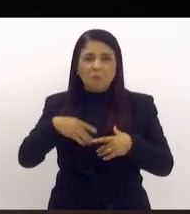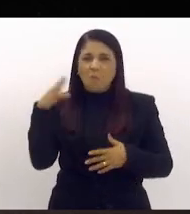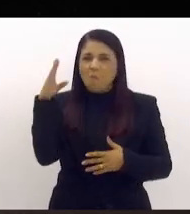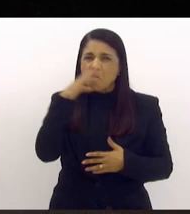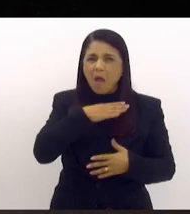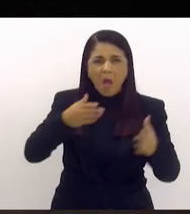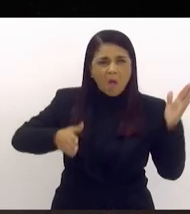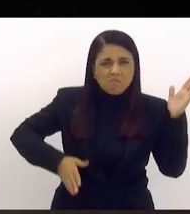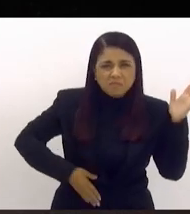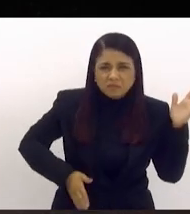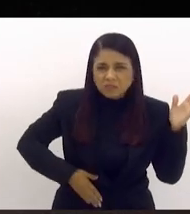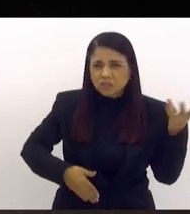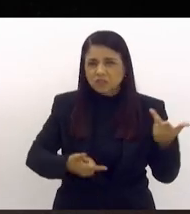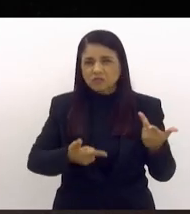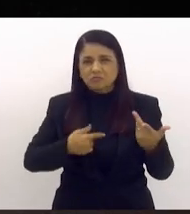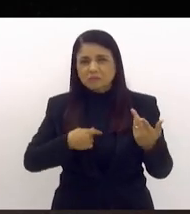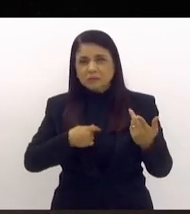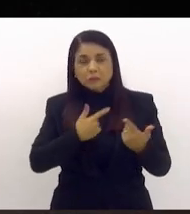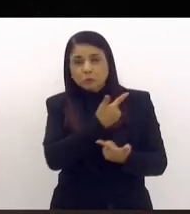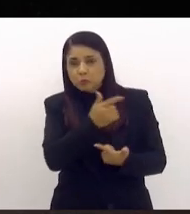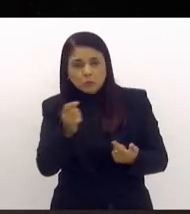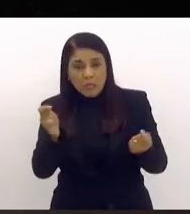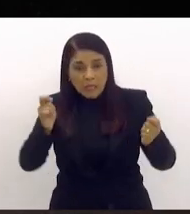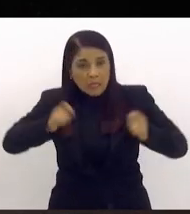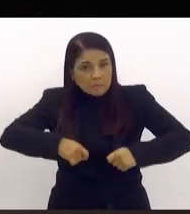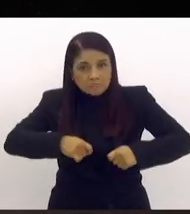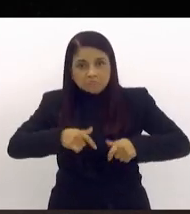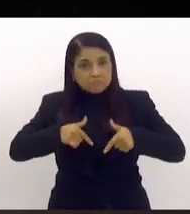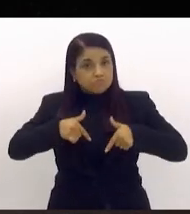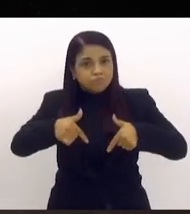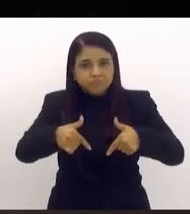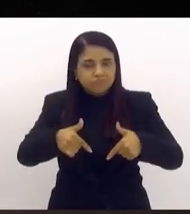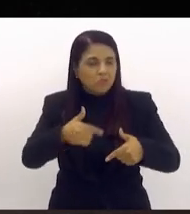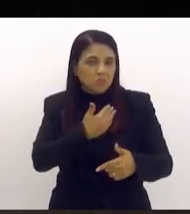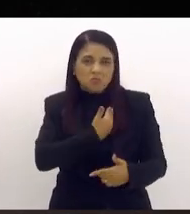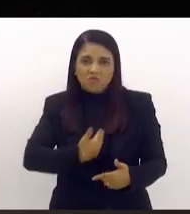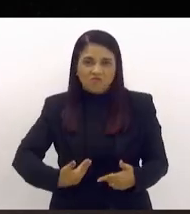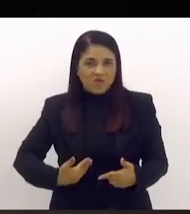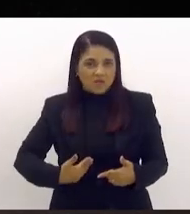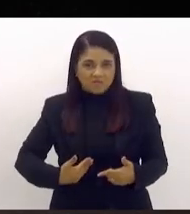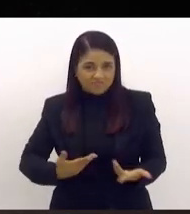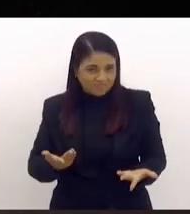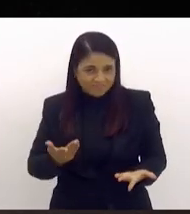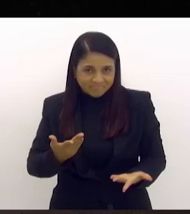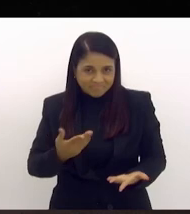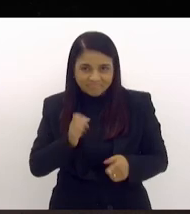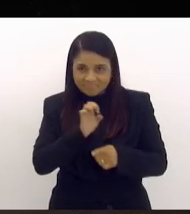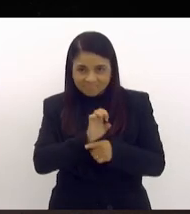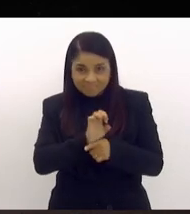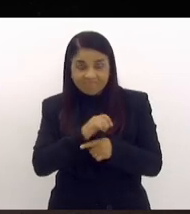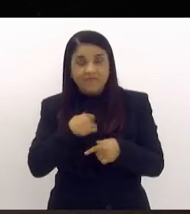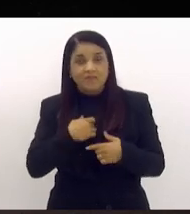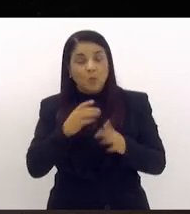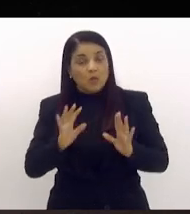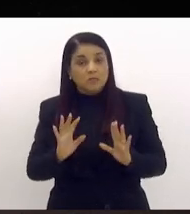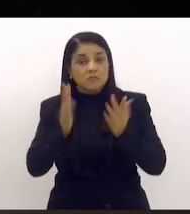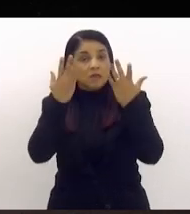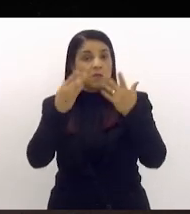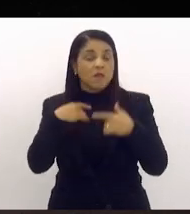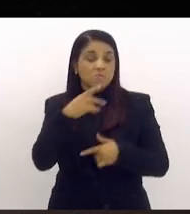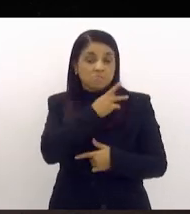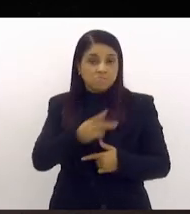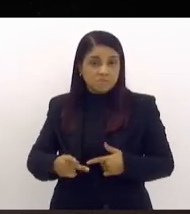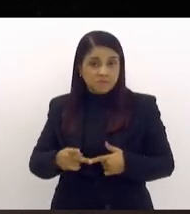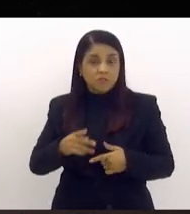mal e sem capacidade de reação do governo do Estado e eu quero aqui celebrar a iniciativa do presidente